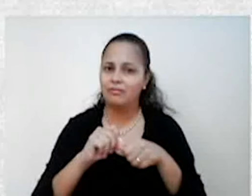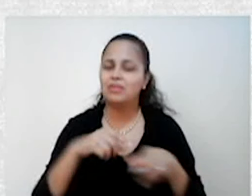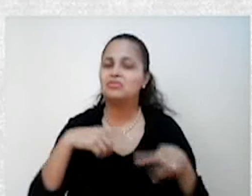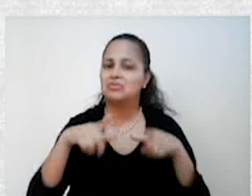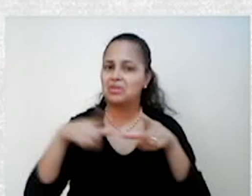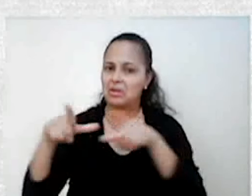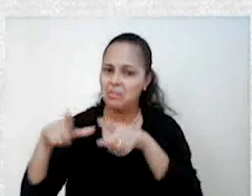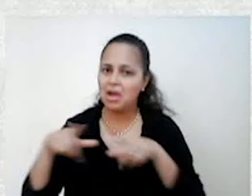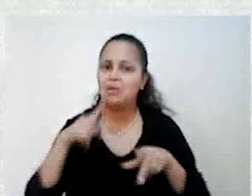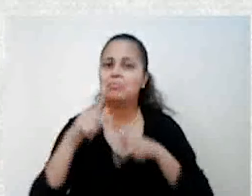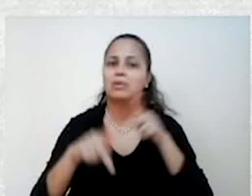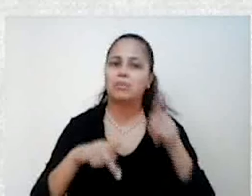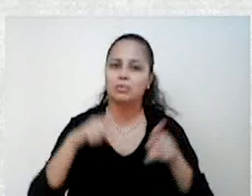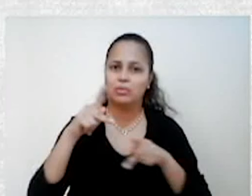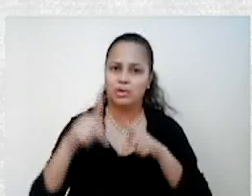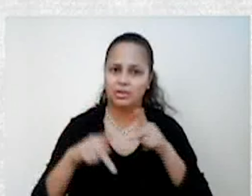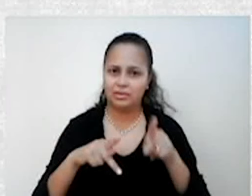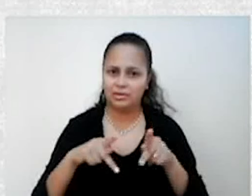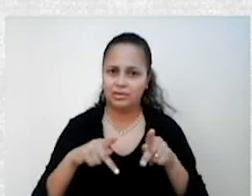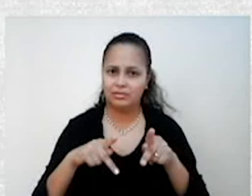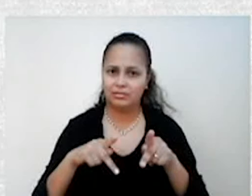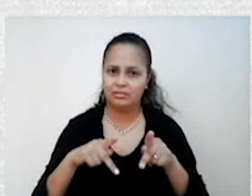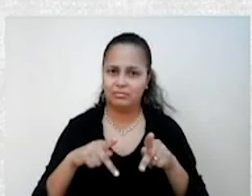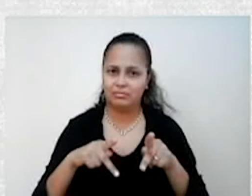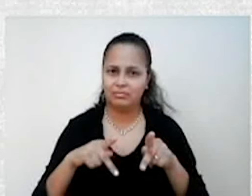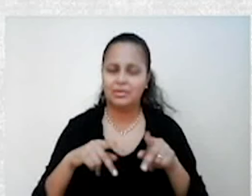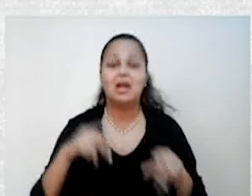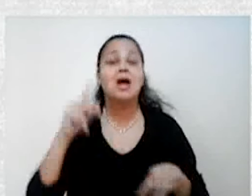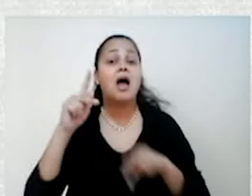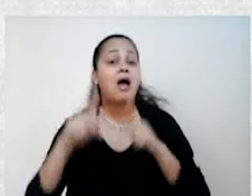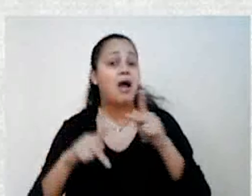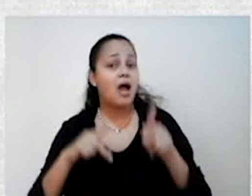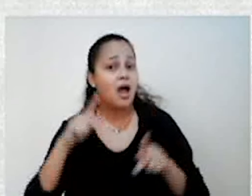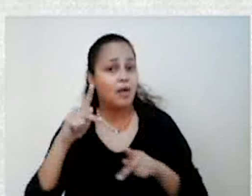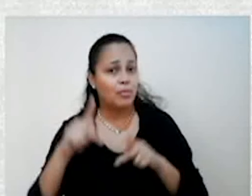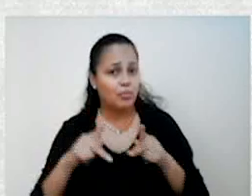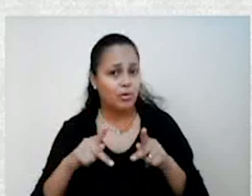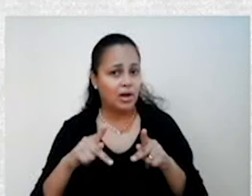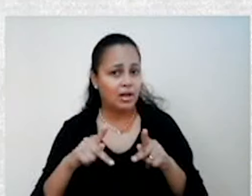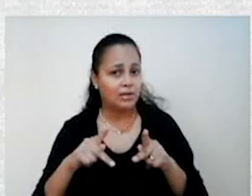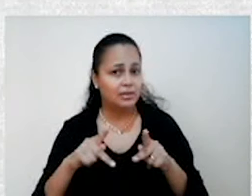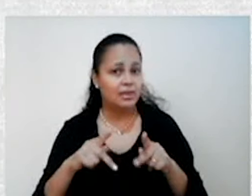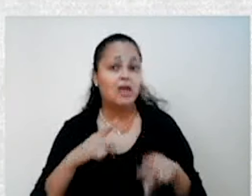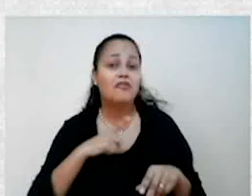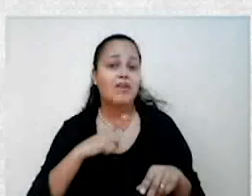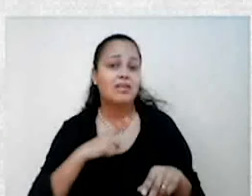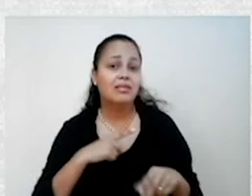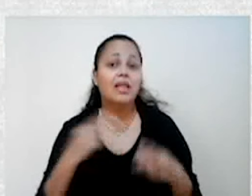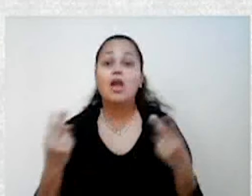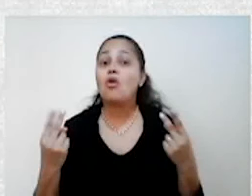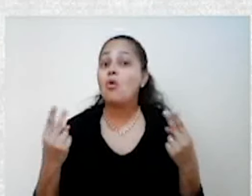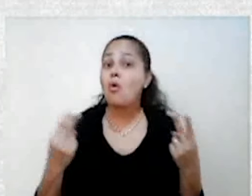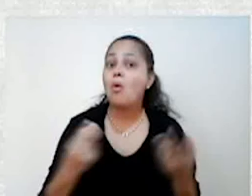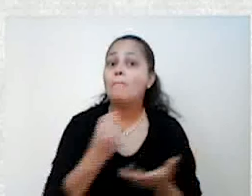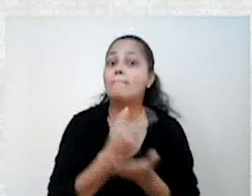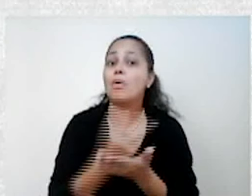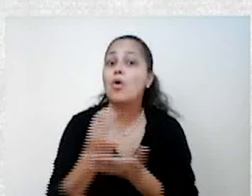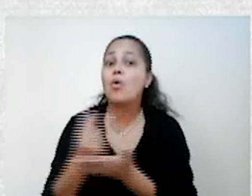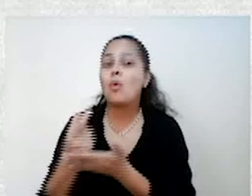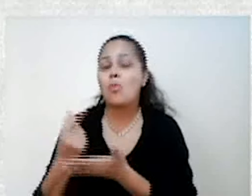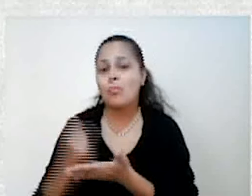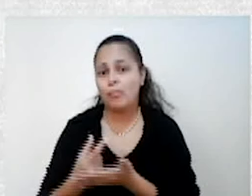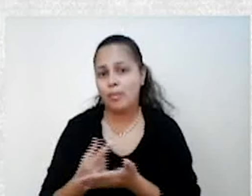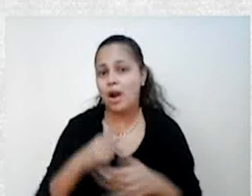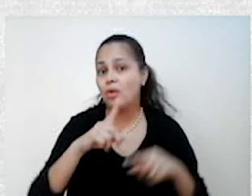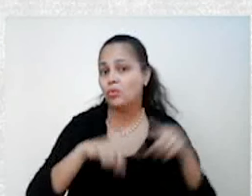população. A população com emprego, ela vai ter, então, como consumir e as coisas começam a funcionar